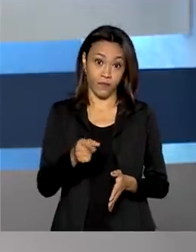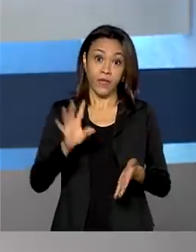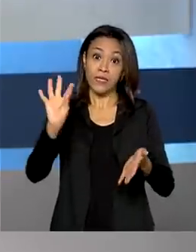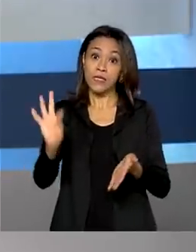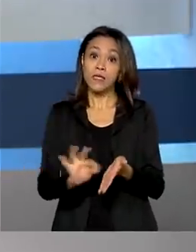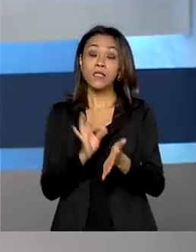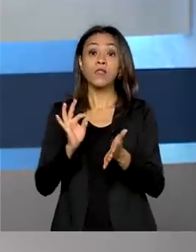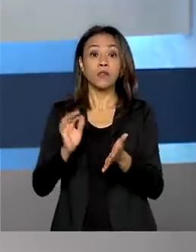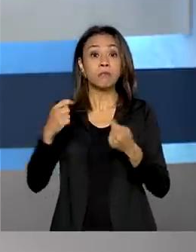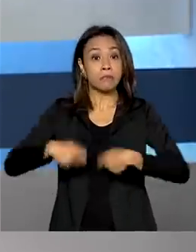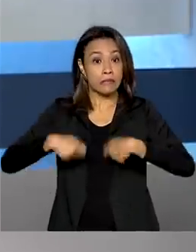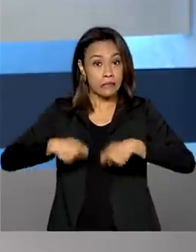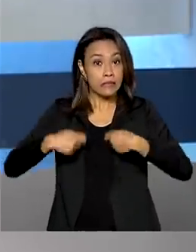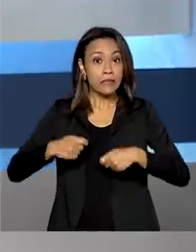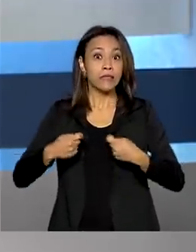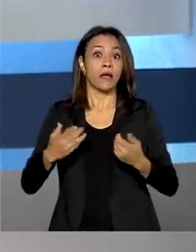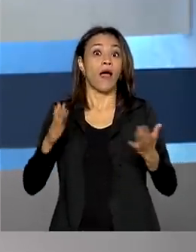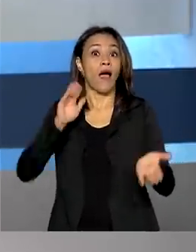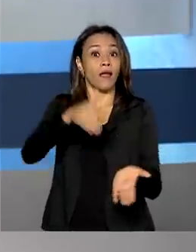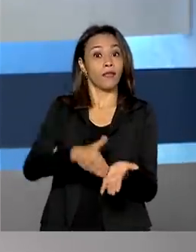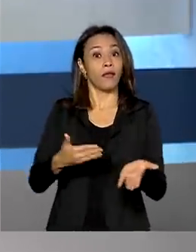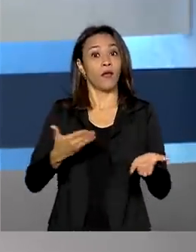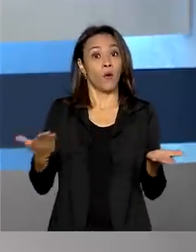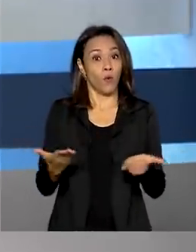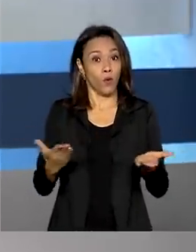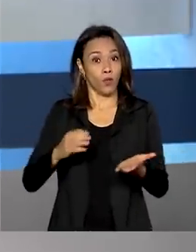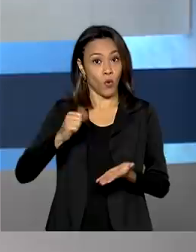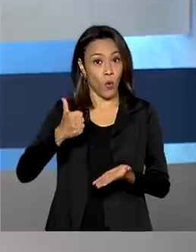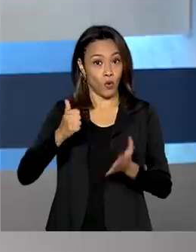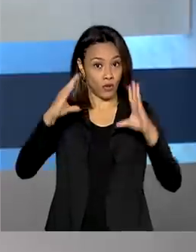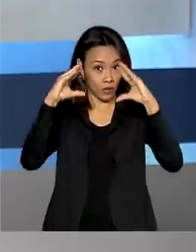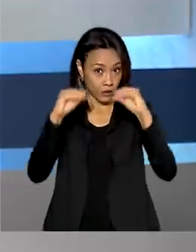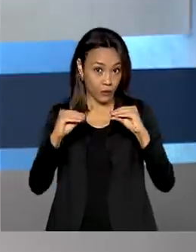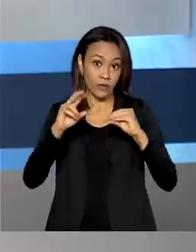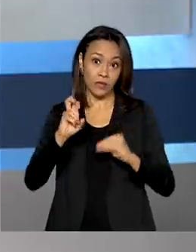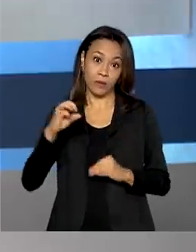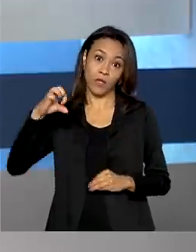inscrições devem ser feitas até às 11 horas e 59 minutos de hoje,